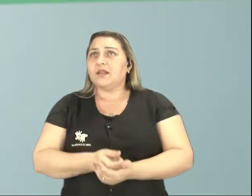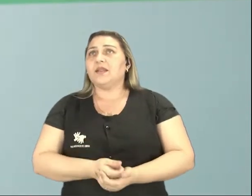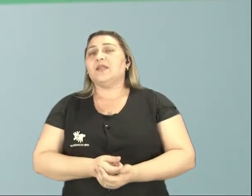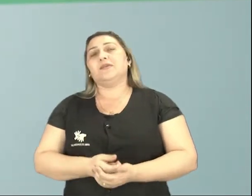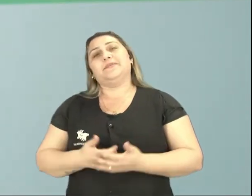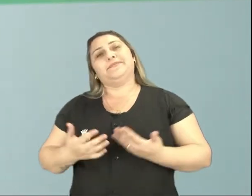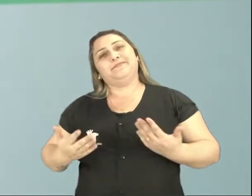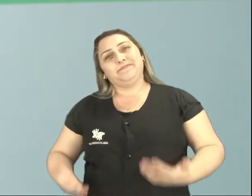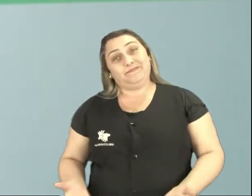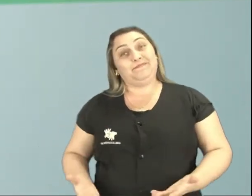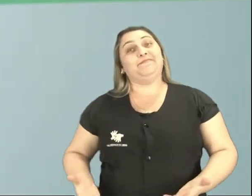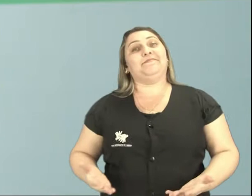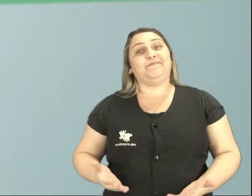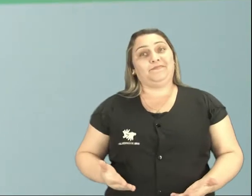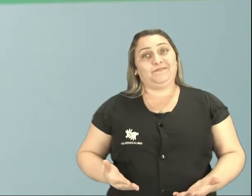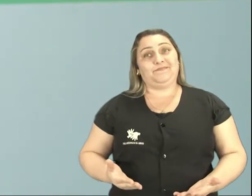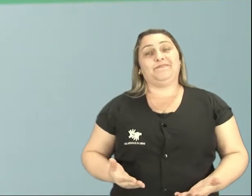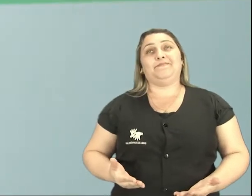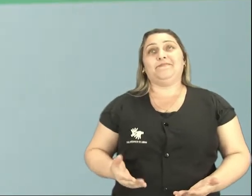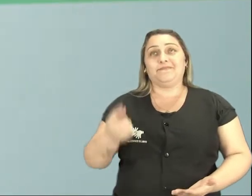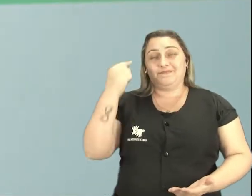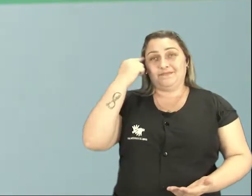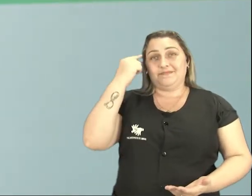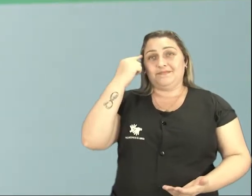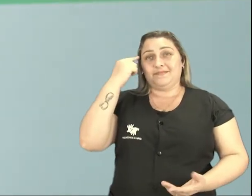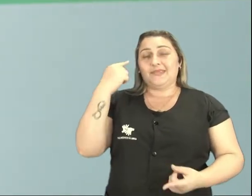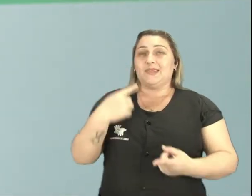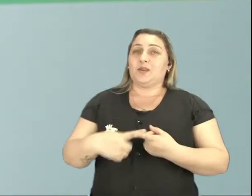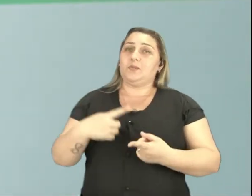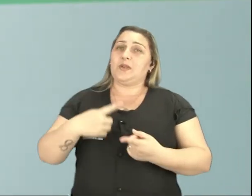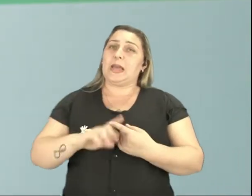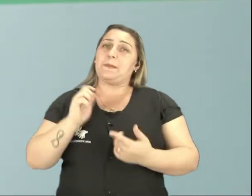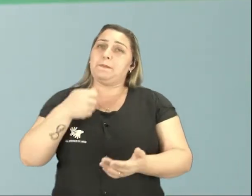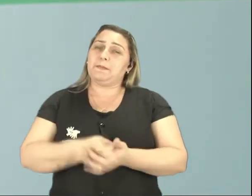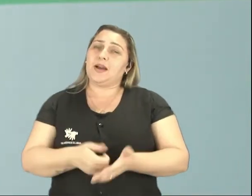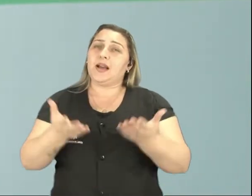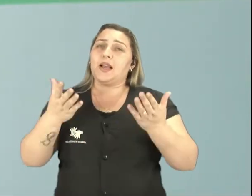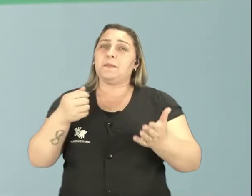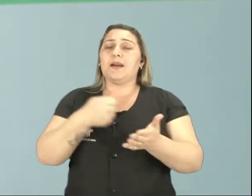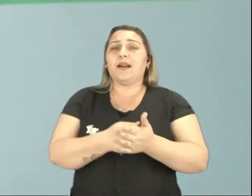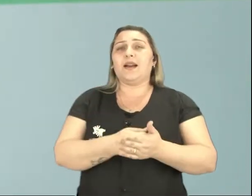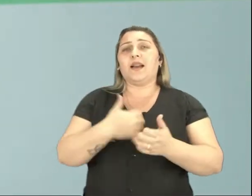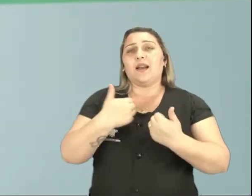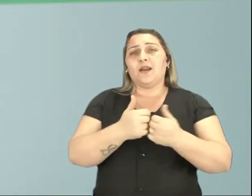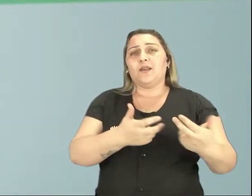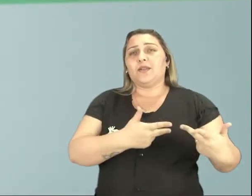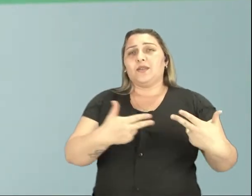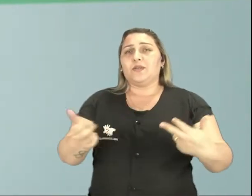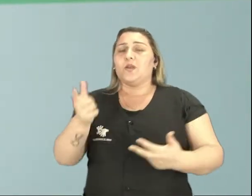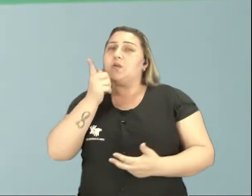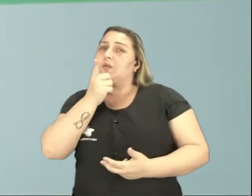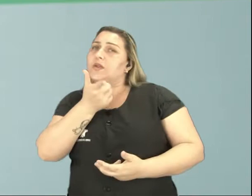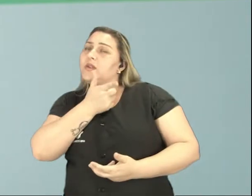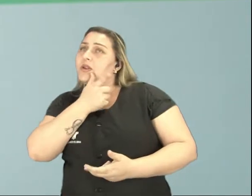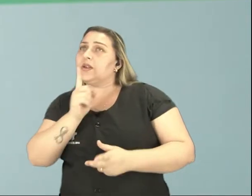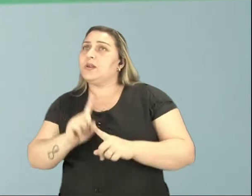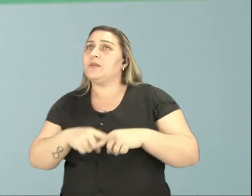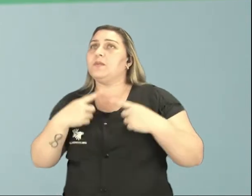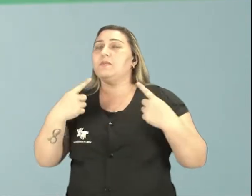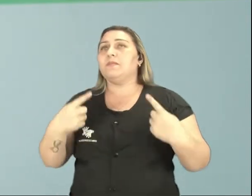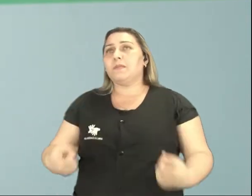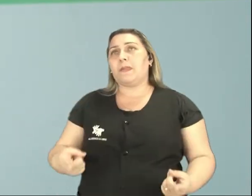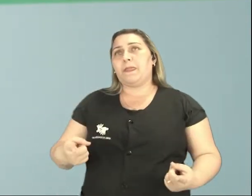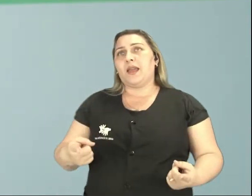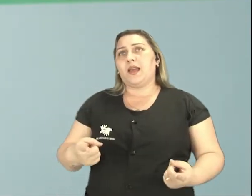É interessante a gente pensar nisso, porque geralmente, mesmo que a gente pague, a gente quer pagar o transporte, o lanche, mas não